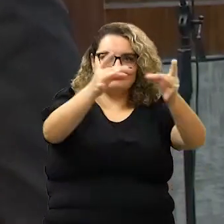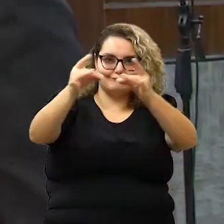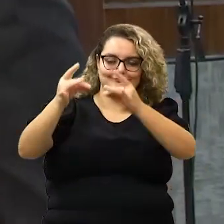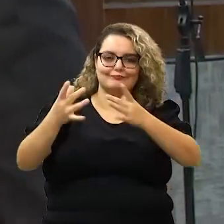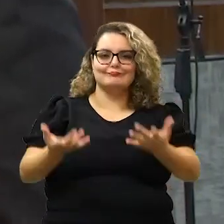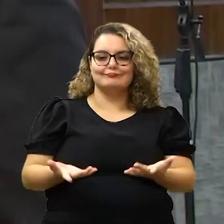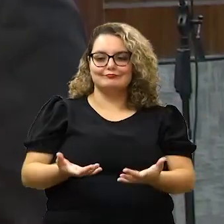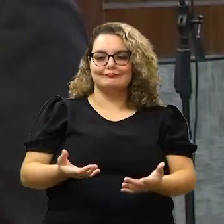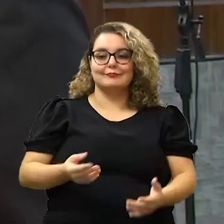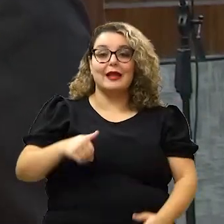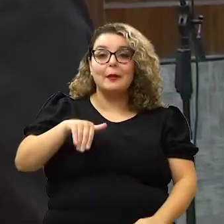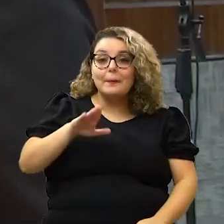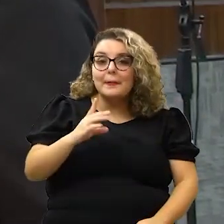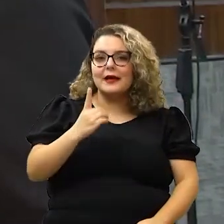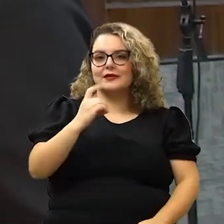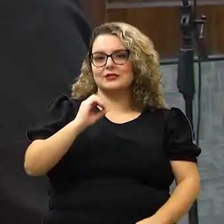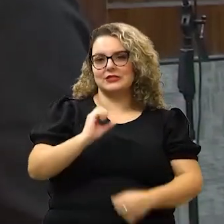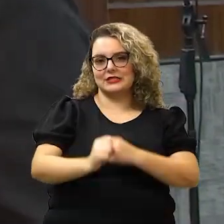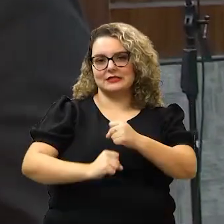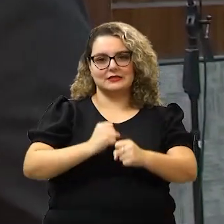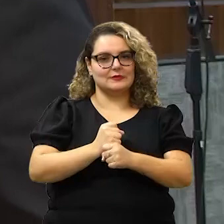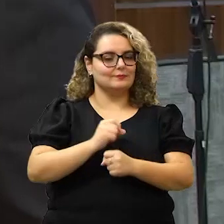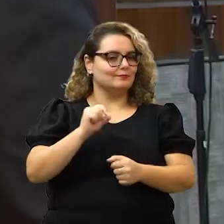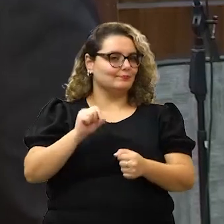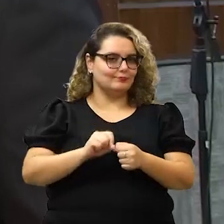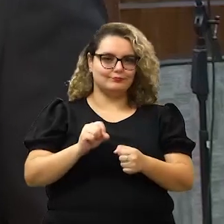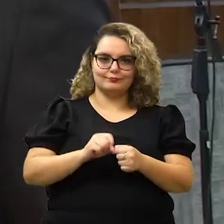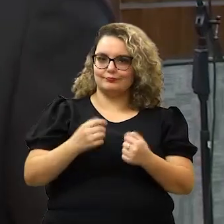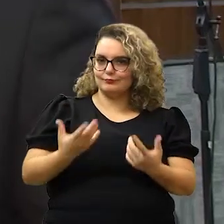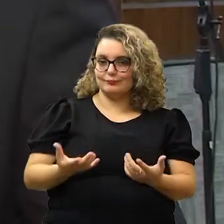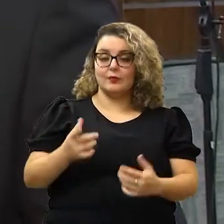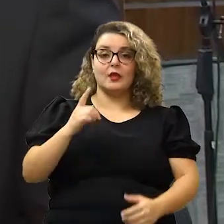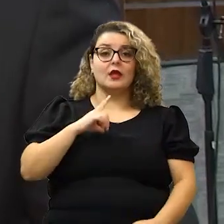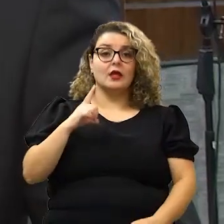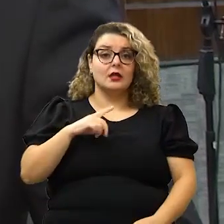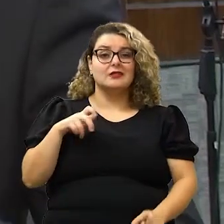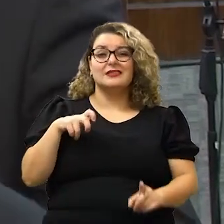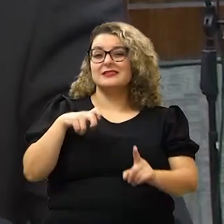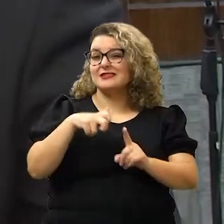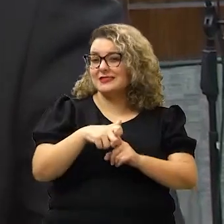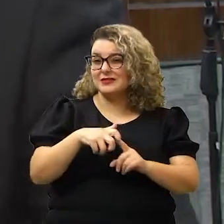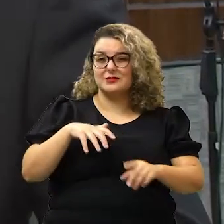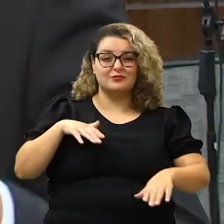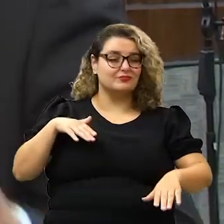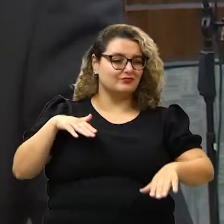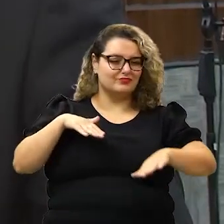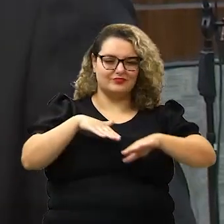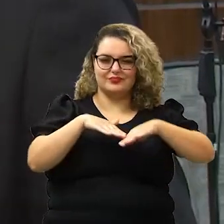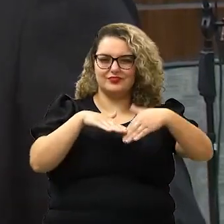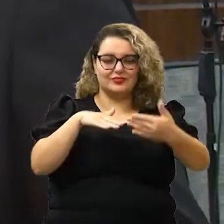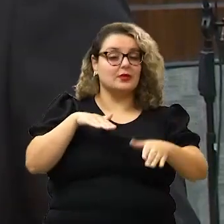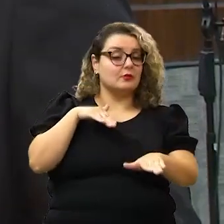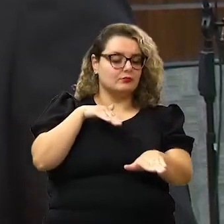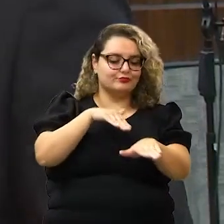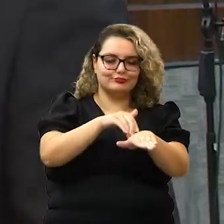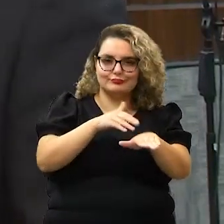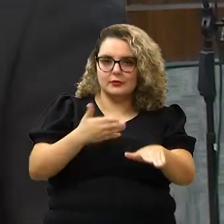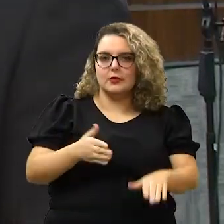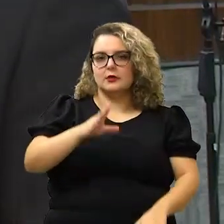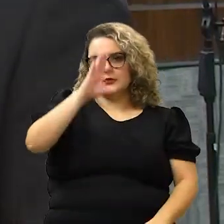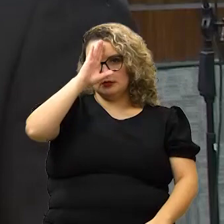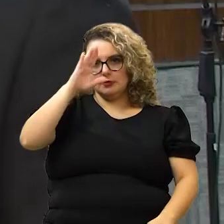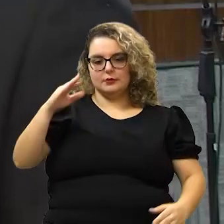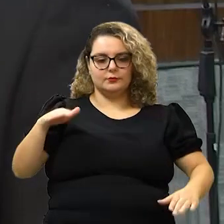horizontal e vertical há mais de 10 anos não é feita e isso tem causado acidentes, atropelamentos, batidas